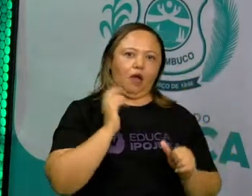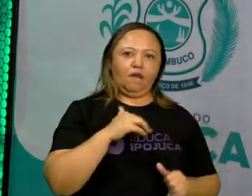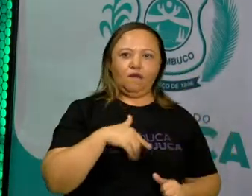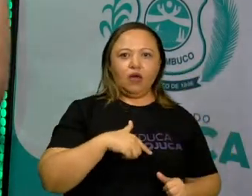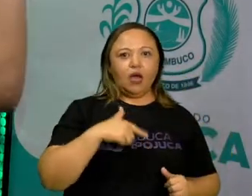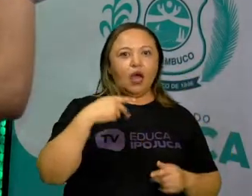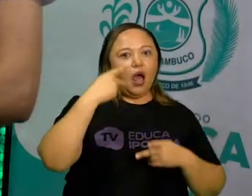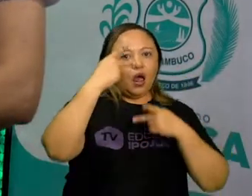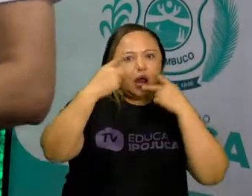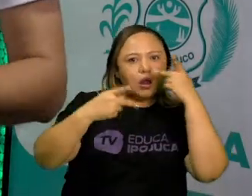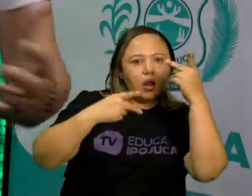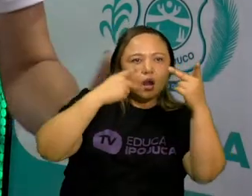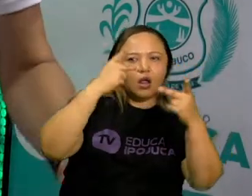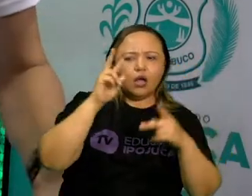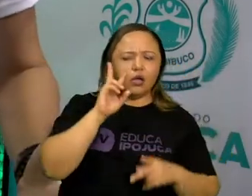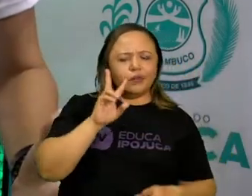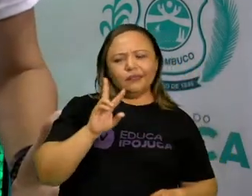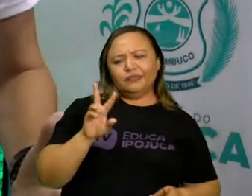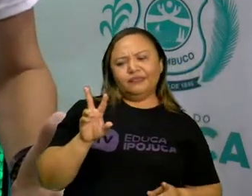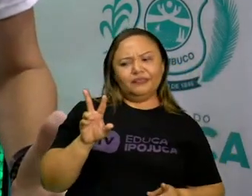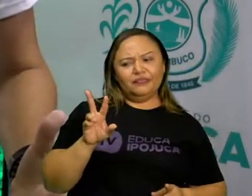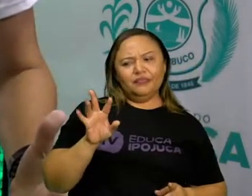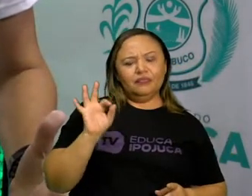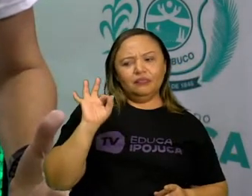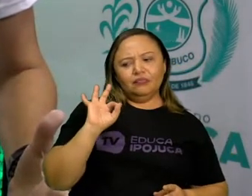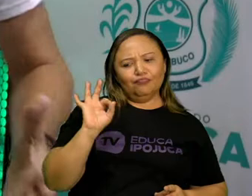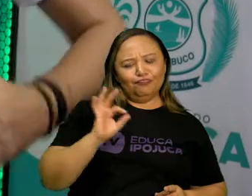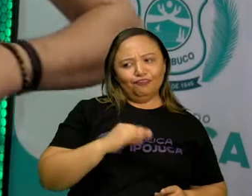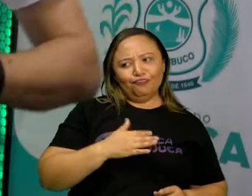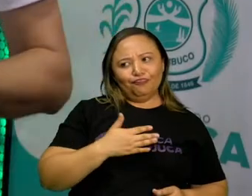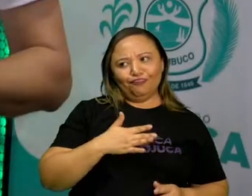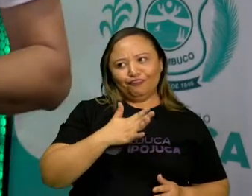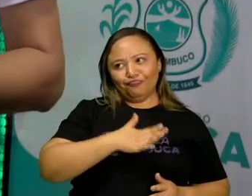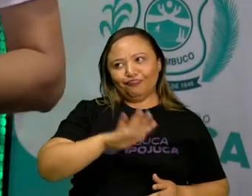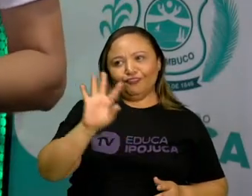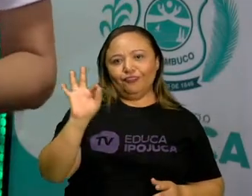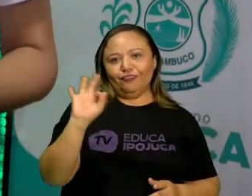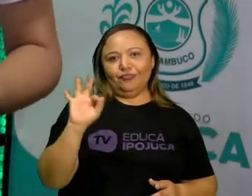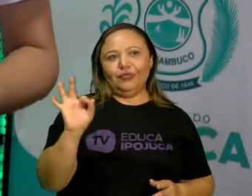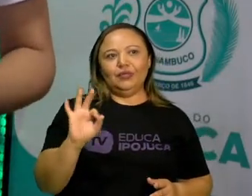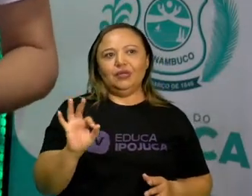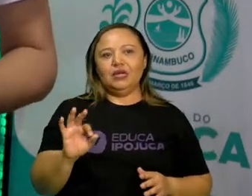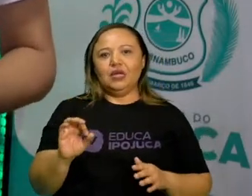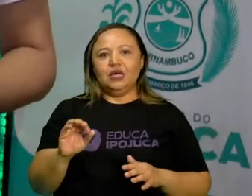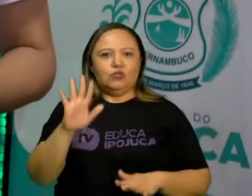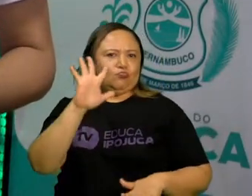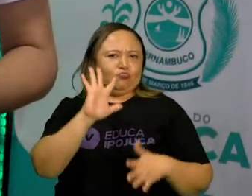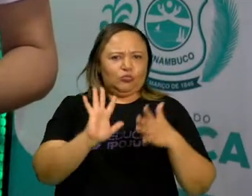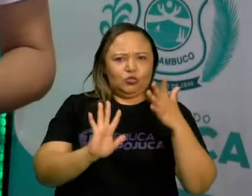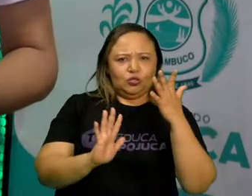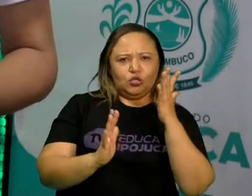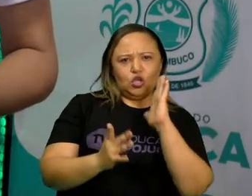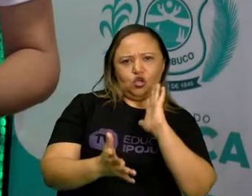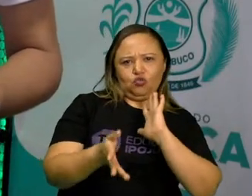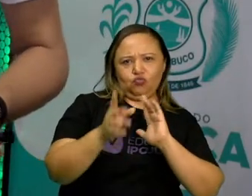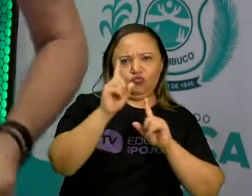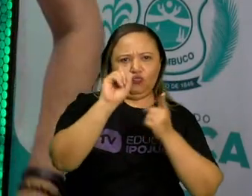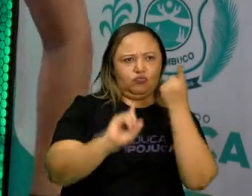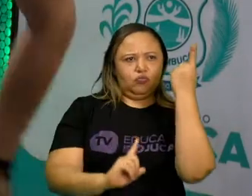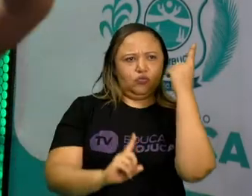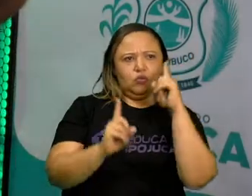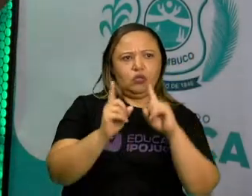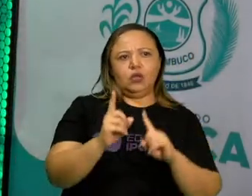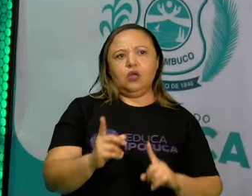sabe? Ele ficava, que viagem. Então, tinha uns gestos muito marcados, sabe? Gestos de